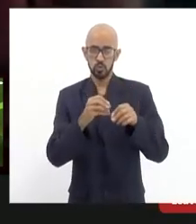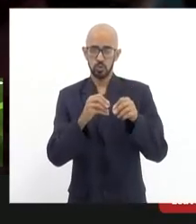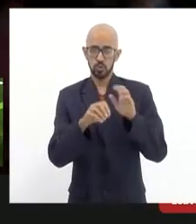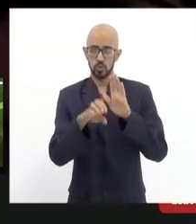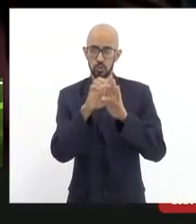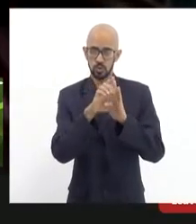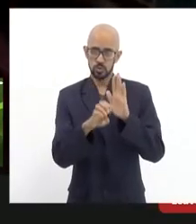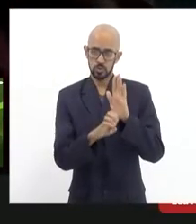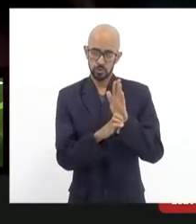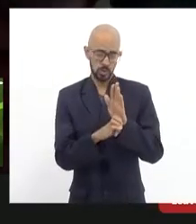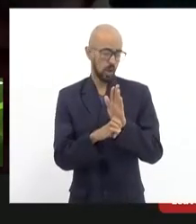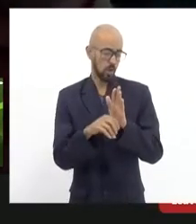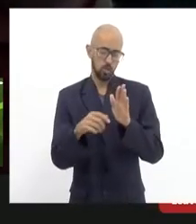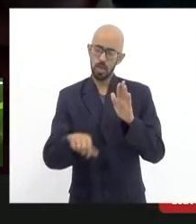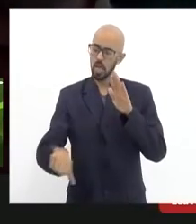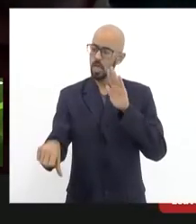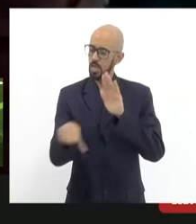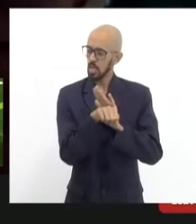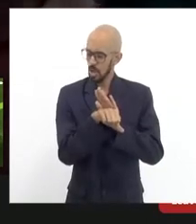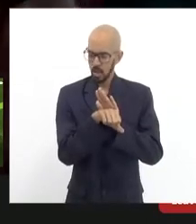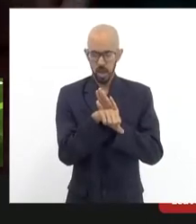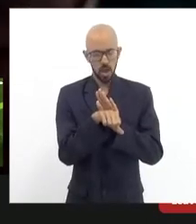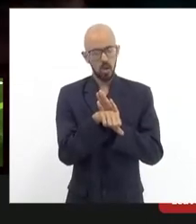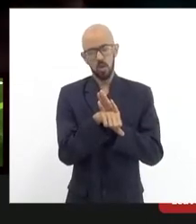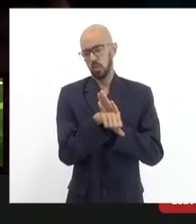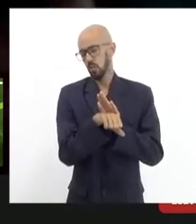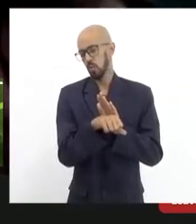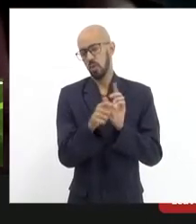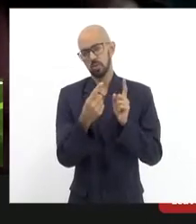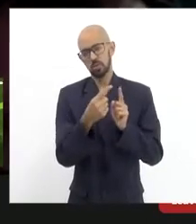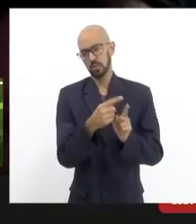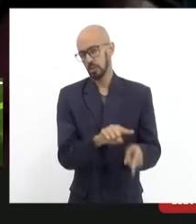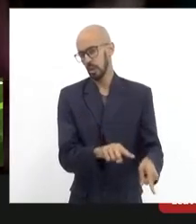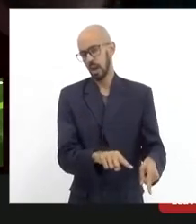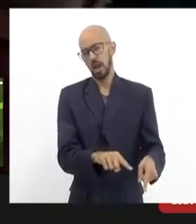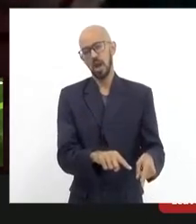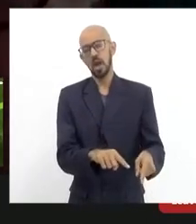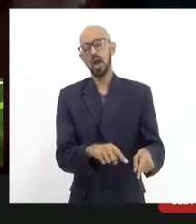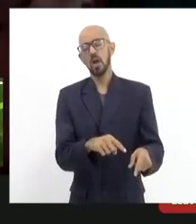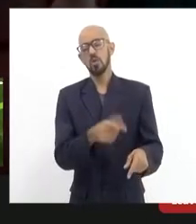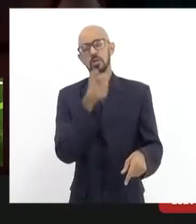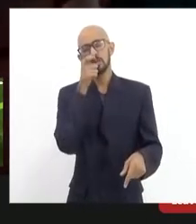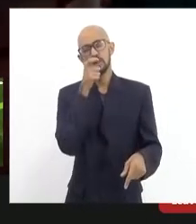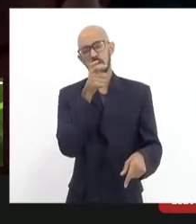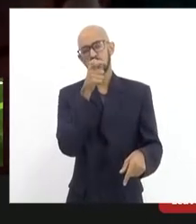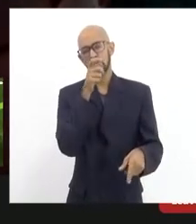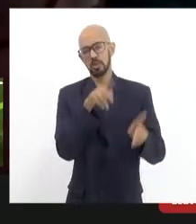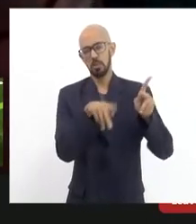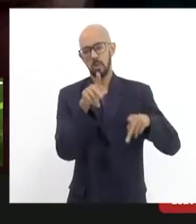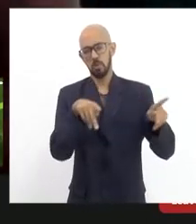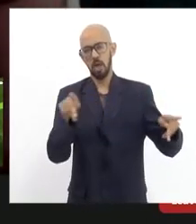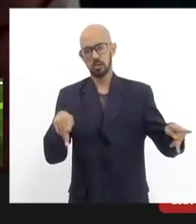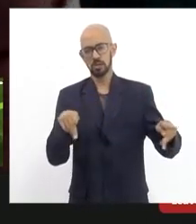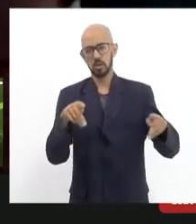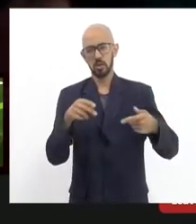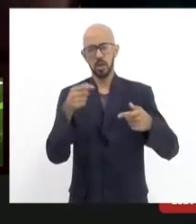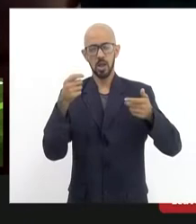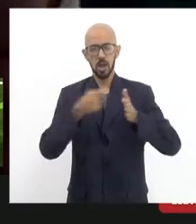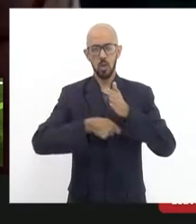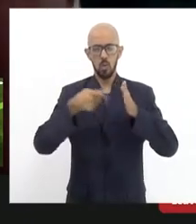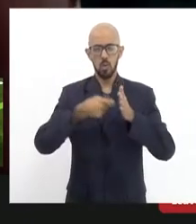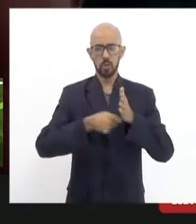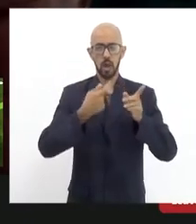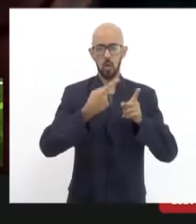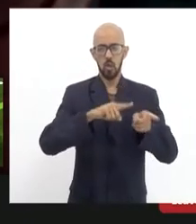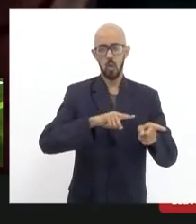ilegal absolutamente contrário ao interesse público luta contra a privatização a prefeitura tem